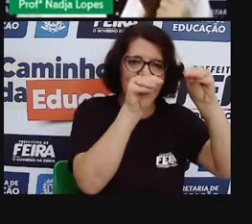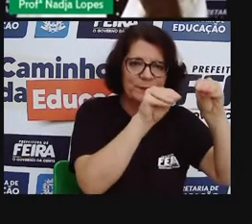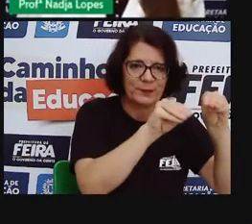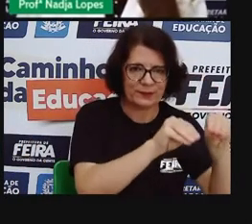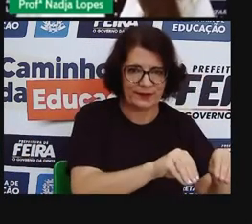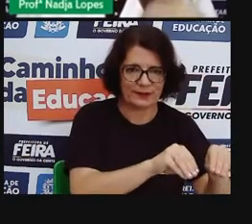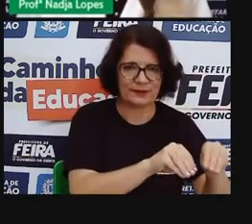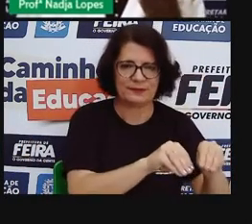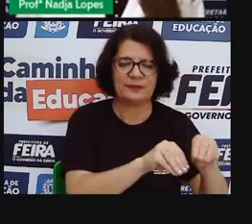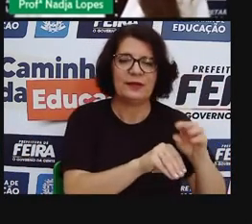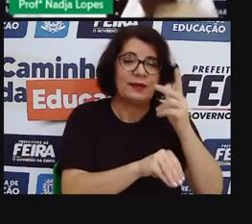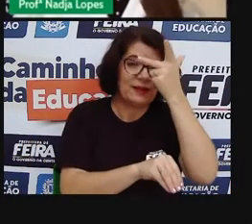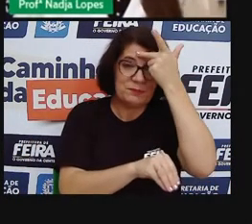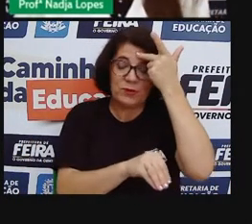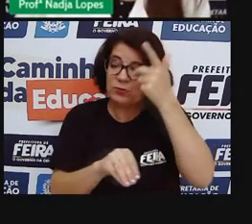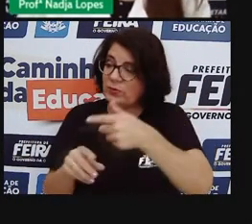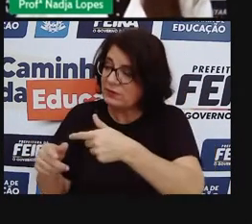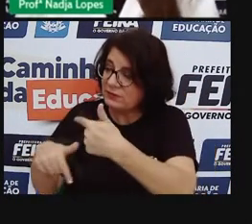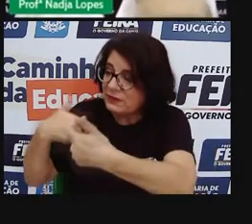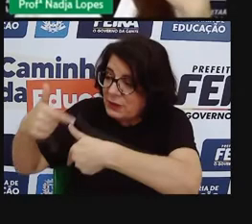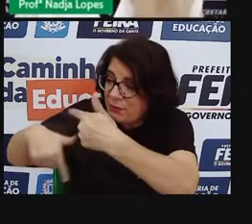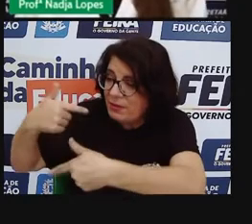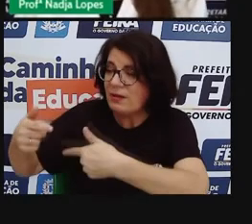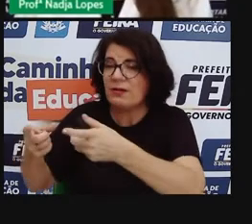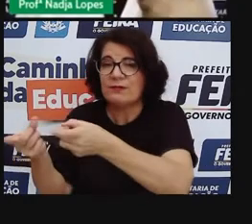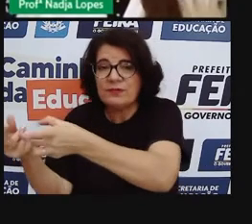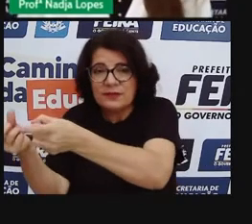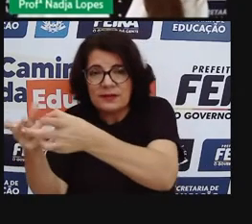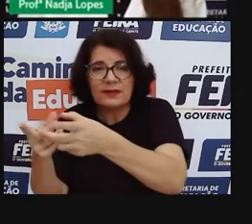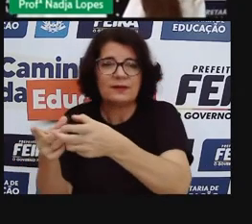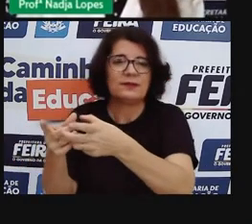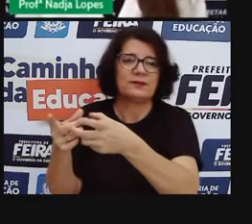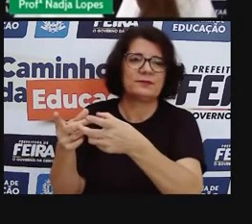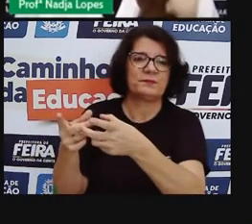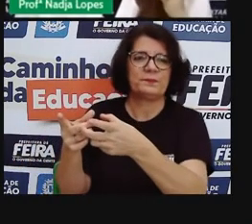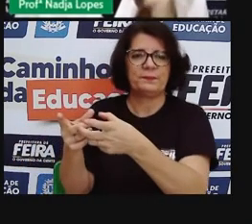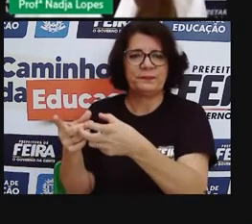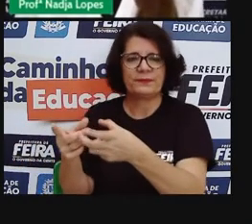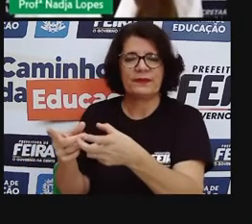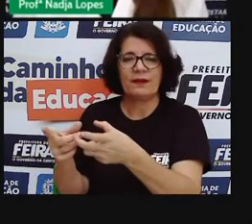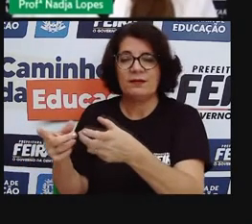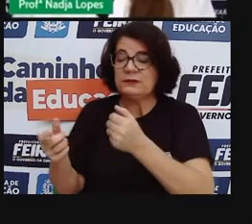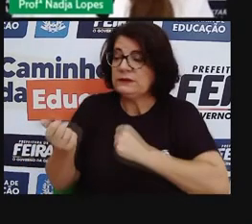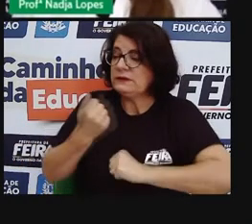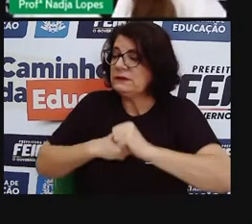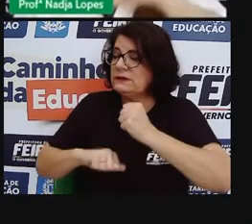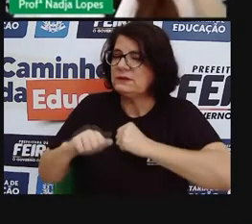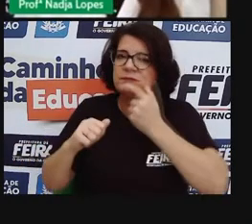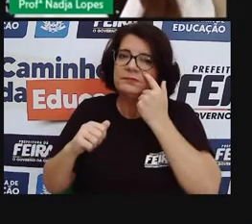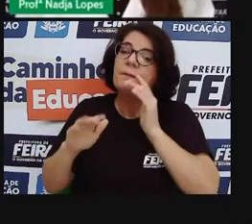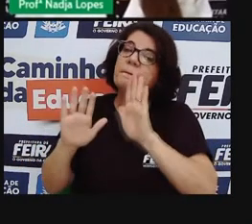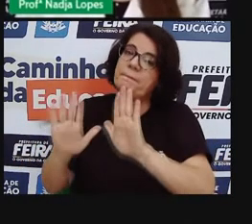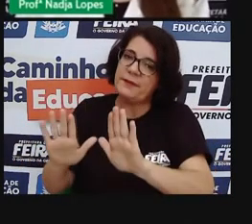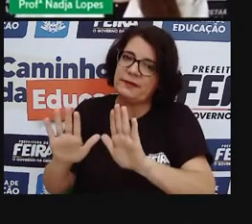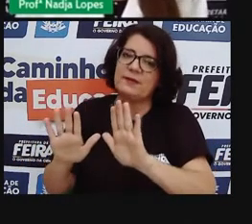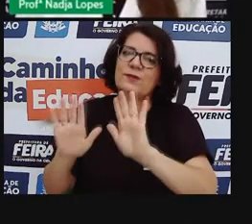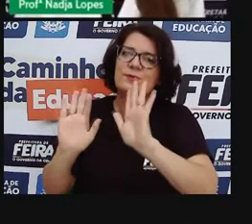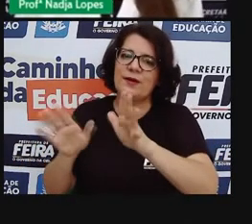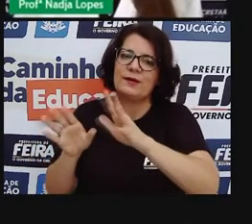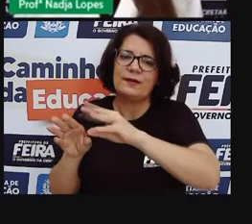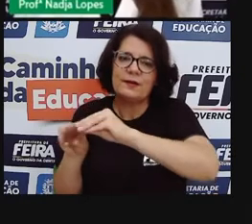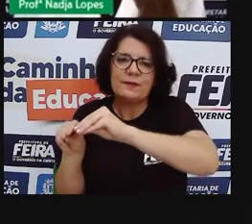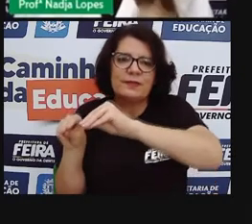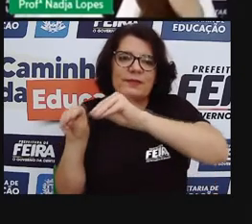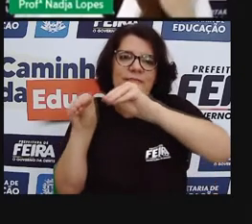Então, aqueles feirantes que estavam ali no Beco do Mocó, na Olímpio Vital, na Sala de Barbosa, naquela época, eles já foram transferidos para